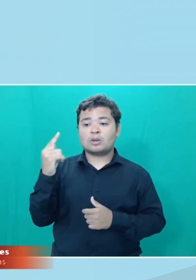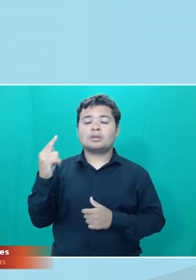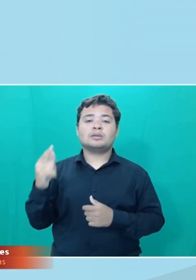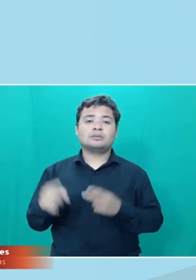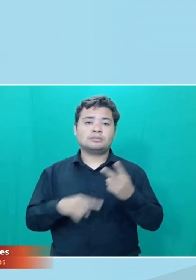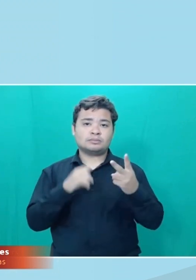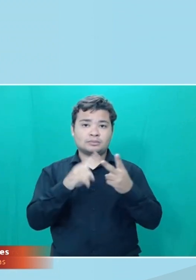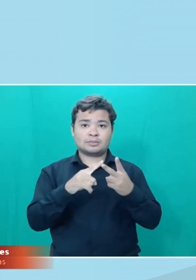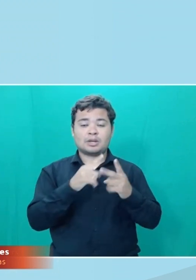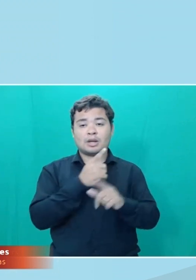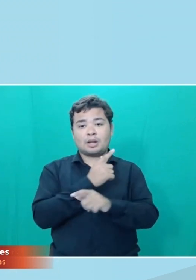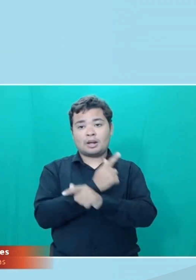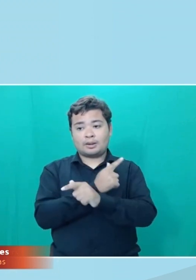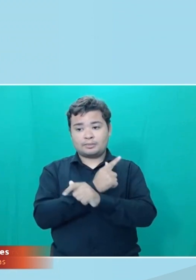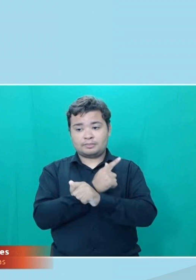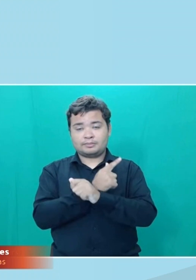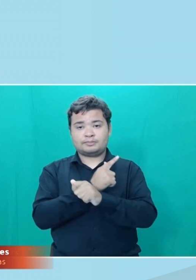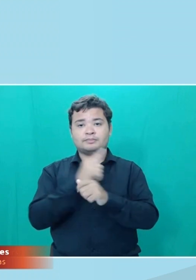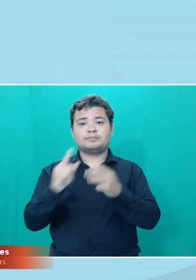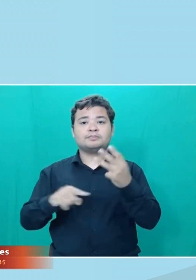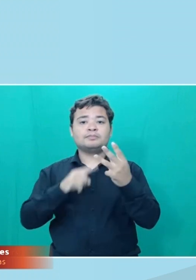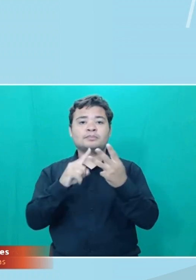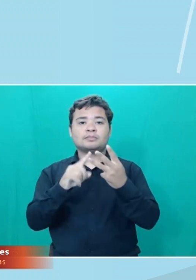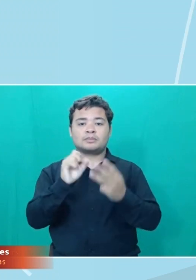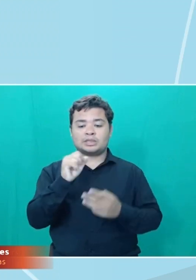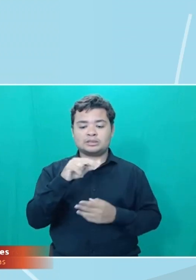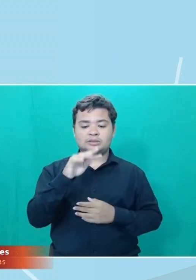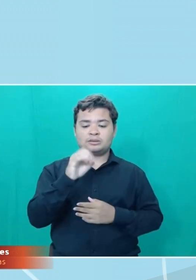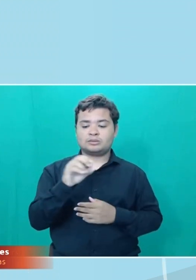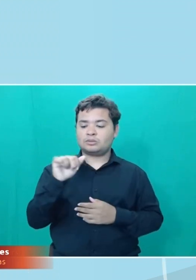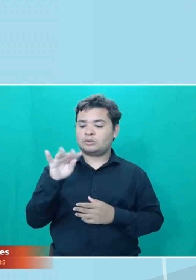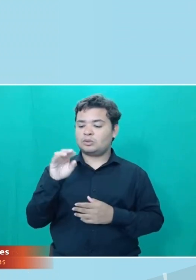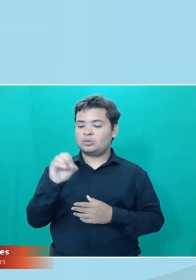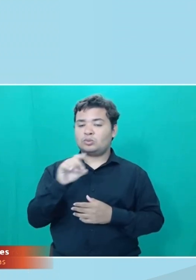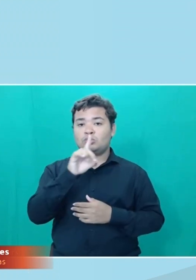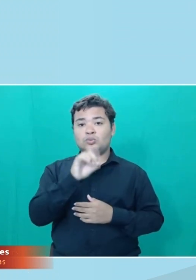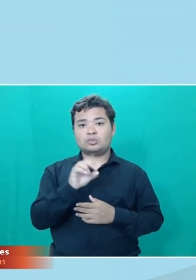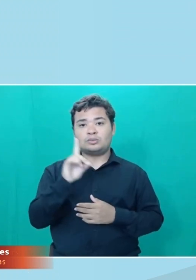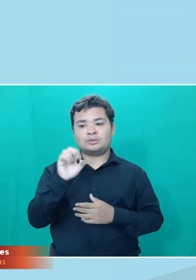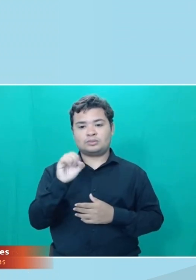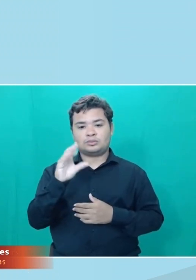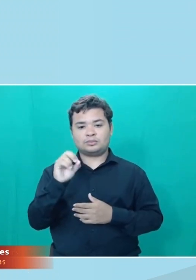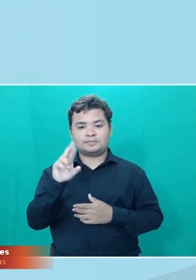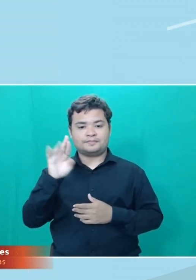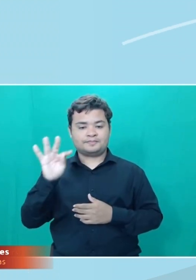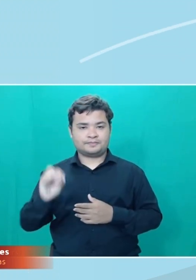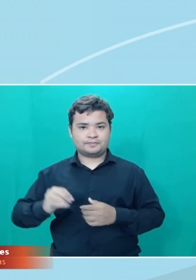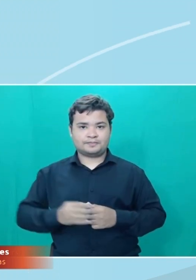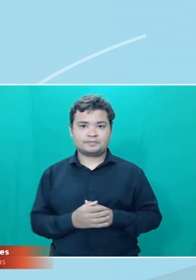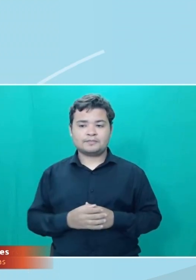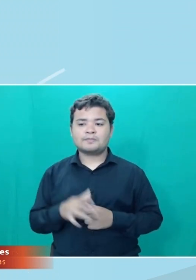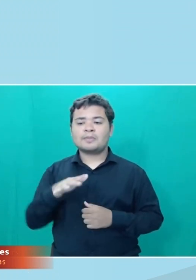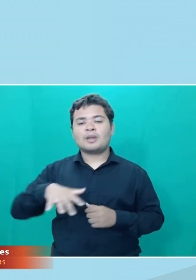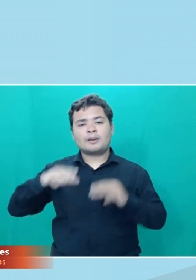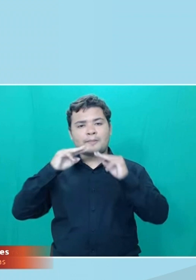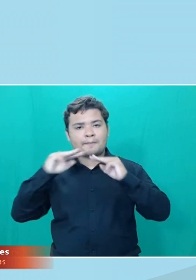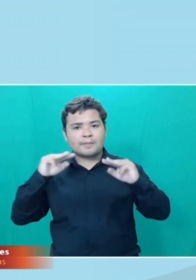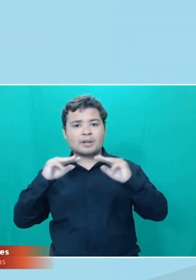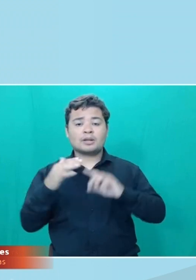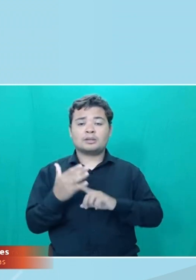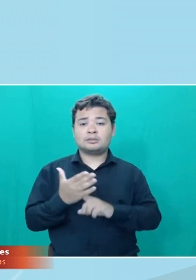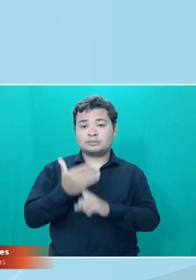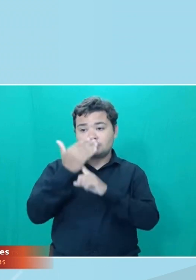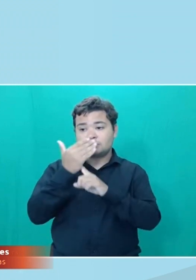Goiânia e em Santo Antônio do Descoberto. E esses cursos que eu falei na área de marketing, tecnologia e